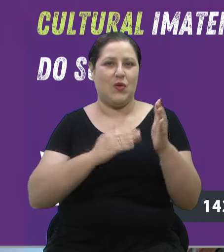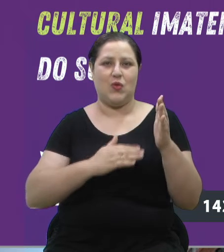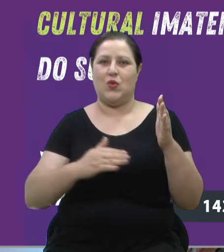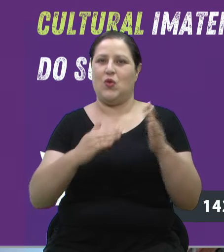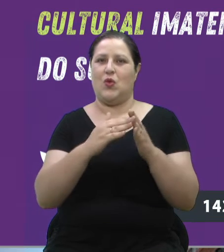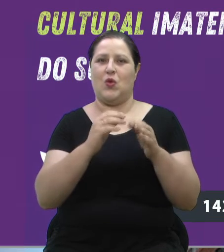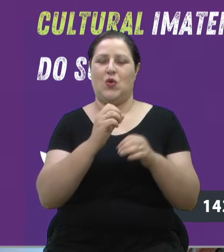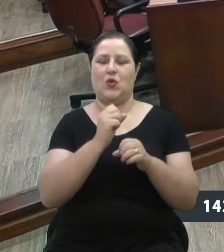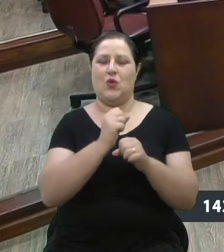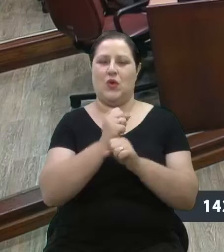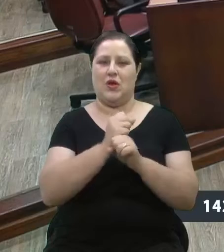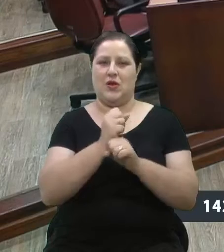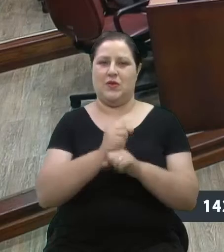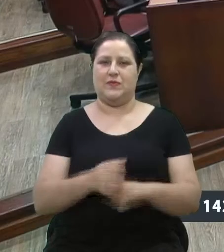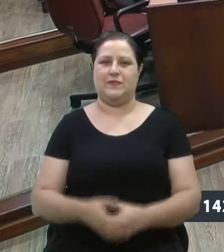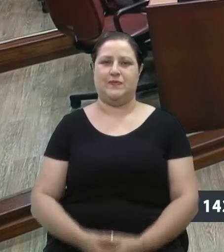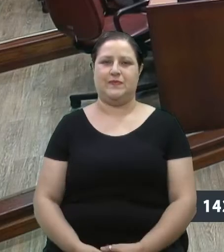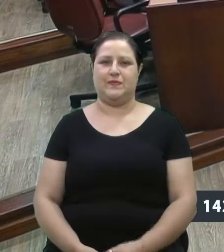Vereador Lucas.